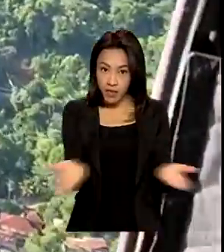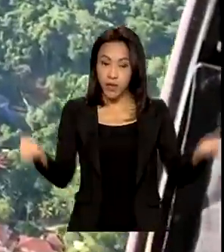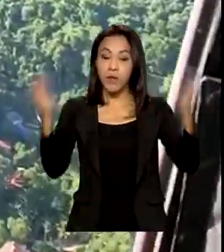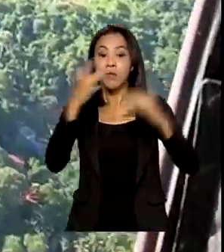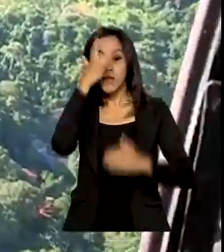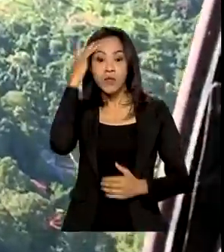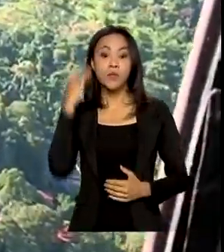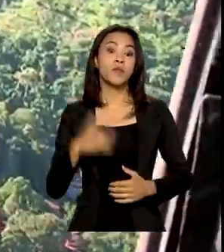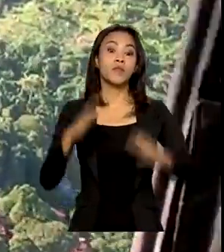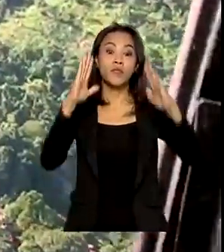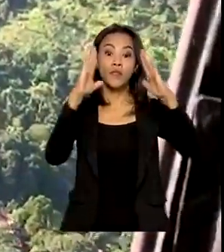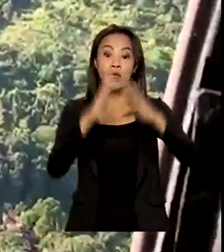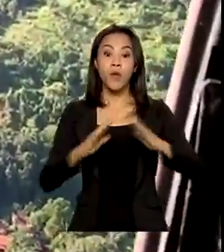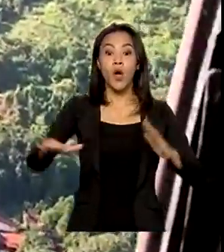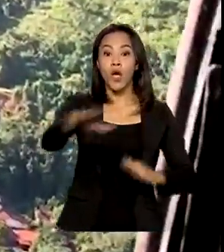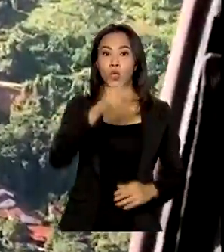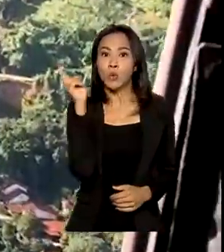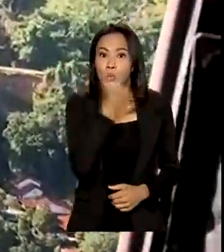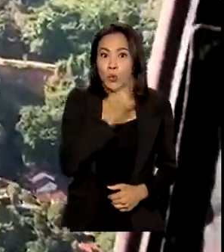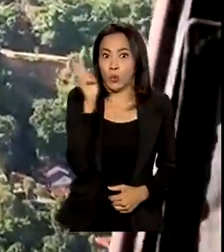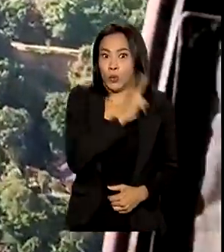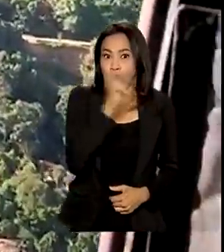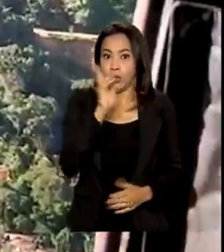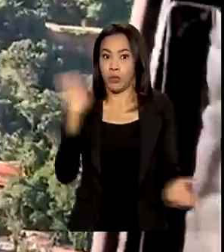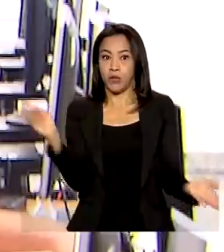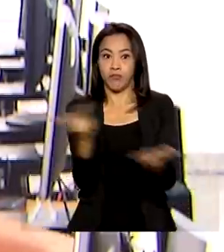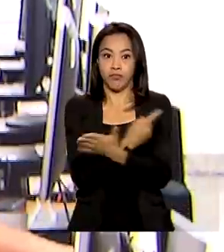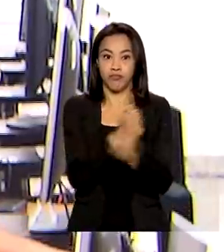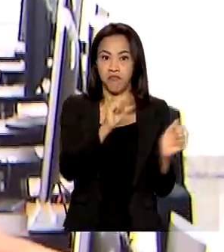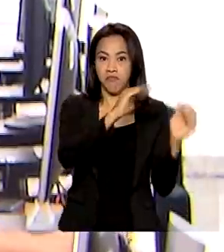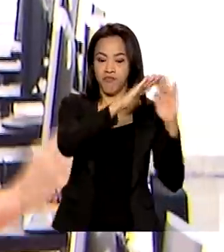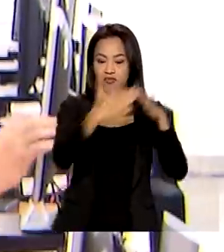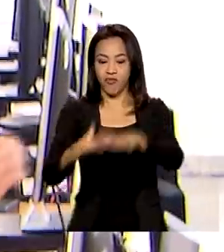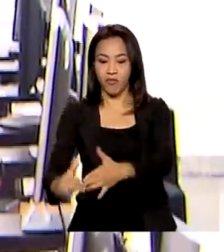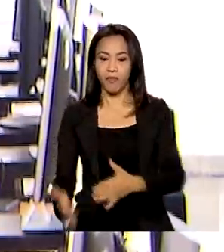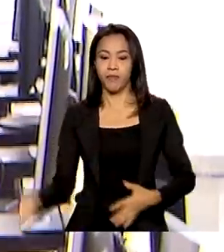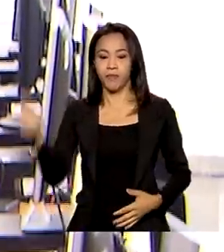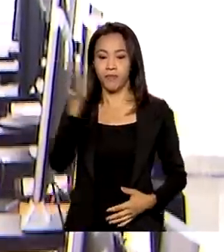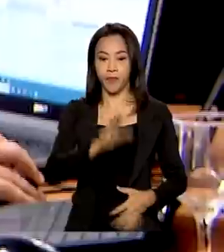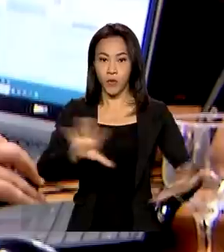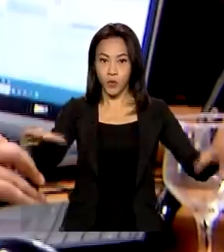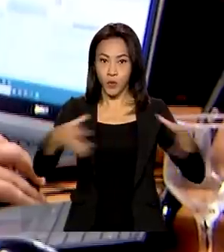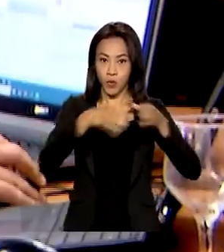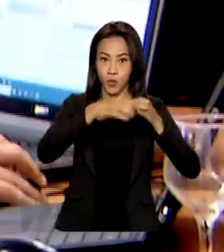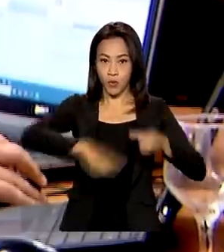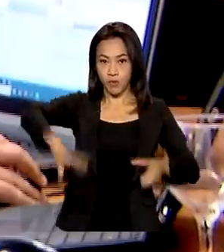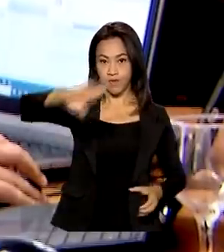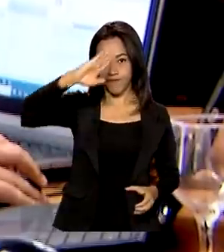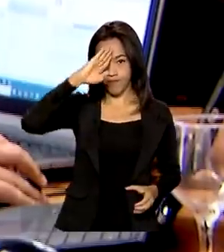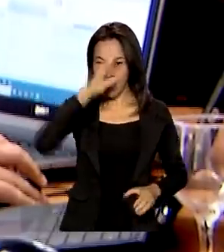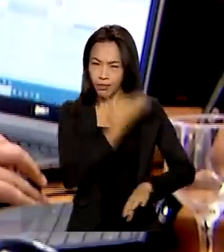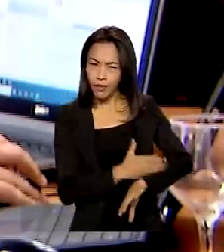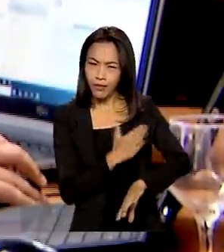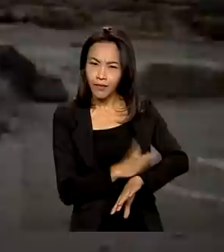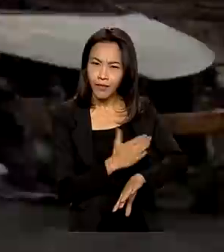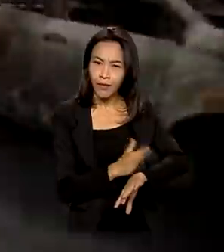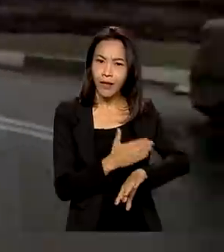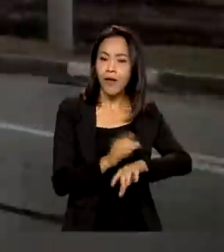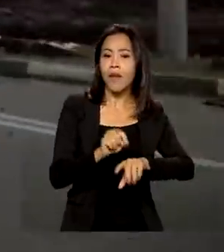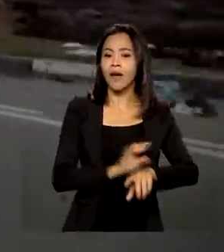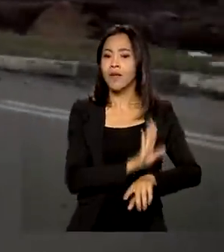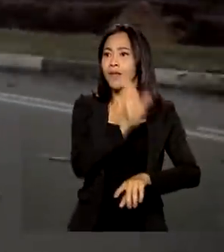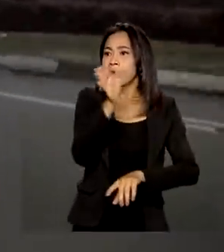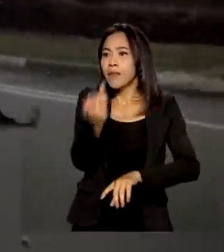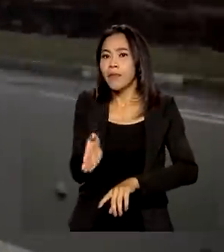situação de emergência ou calamidade pública? Forças Armadas fazem treinamento para atuar em operações de